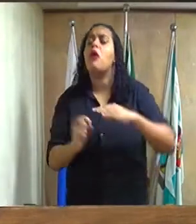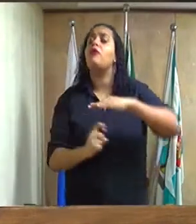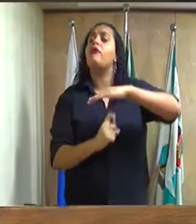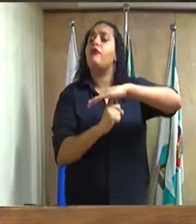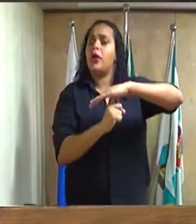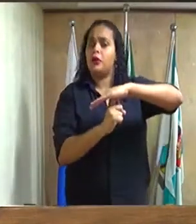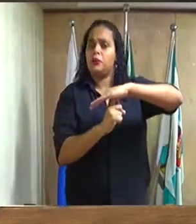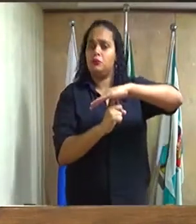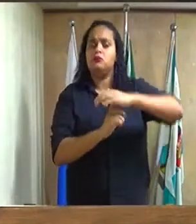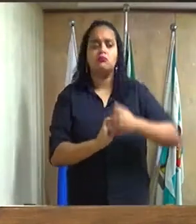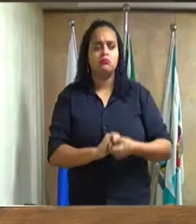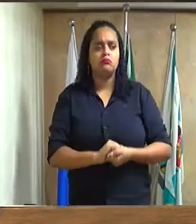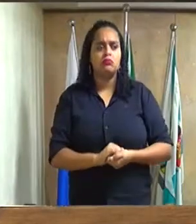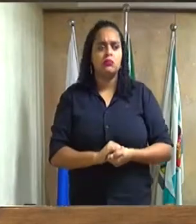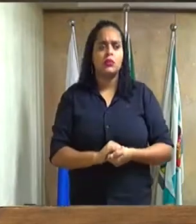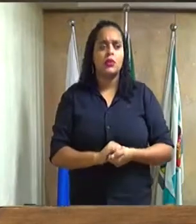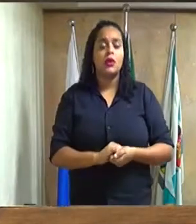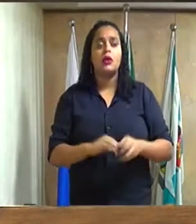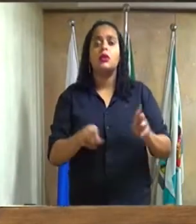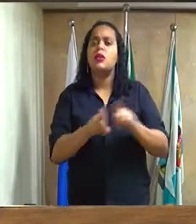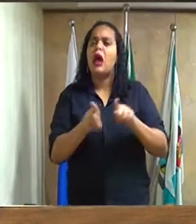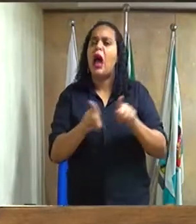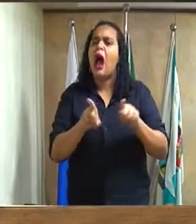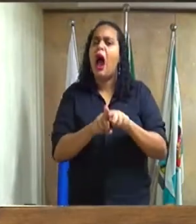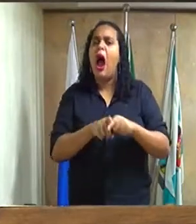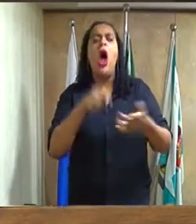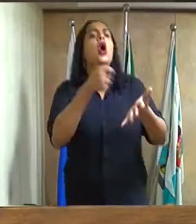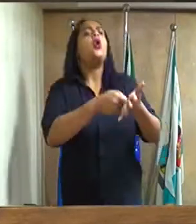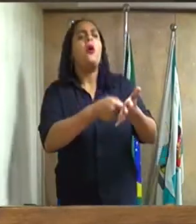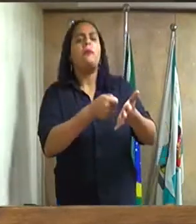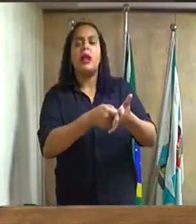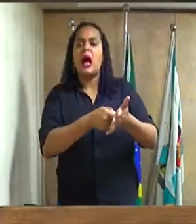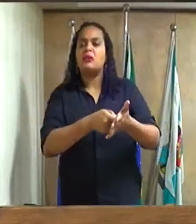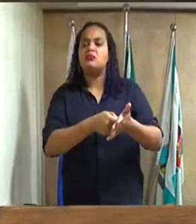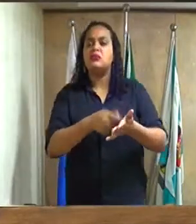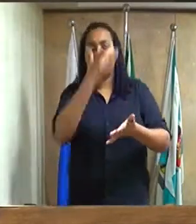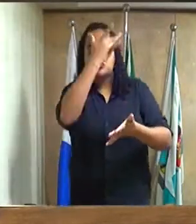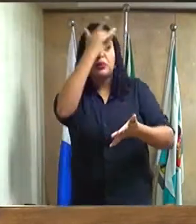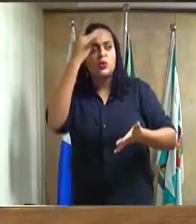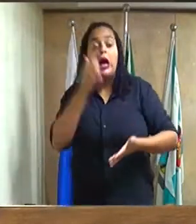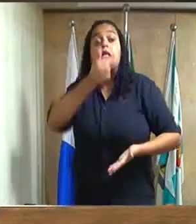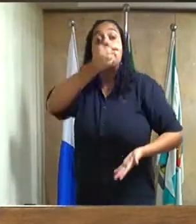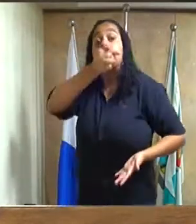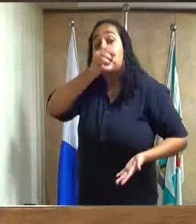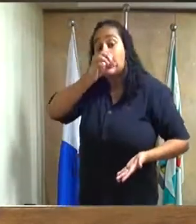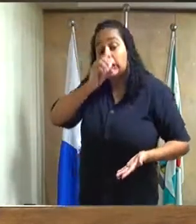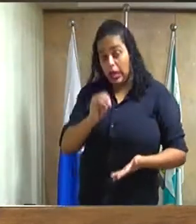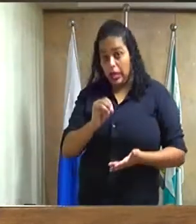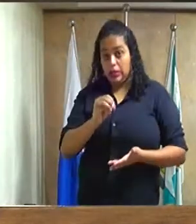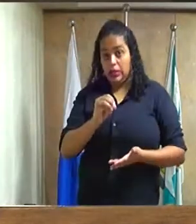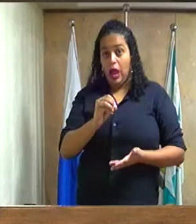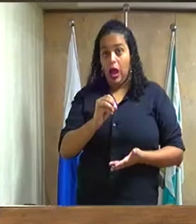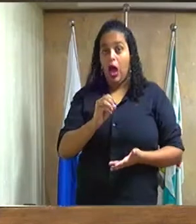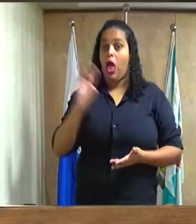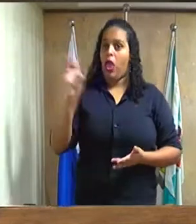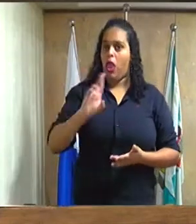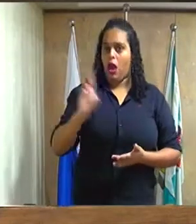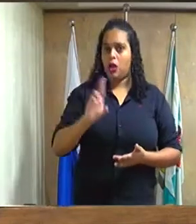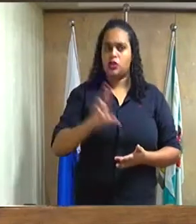e ela cobra R$ 70,00 por expositor.